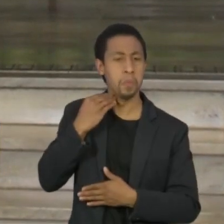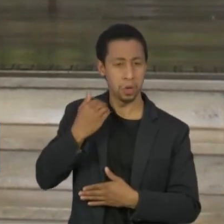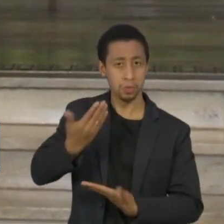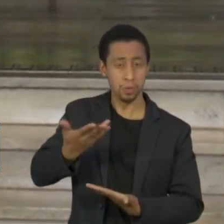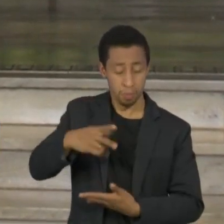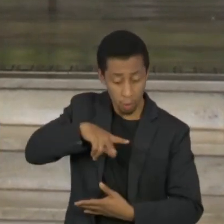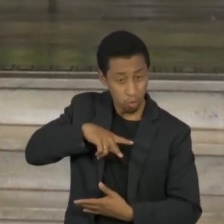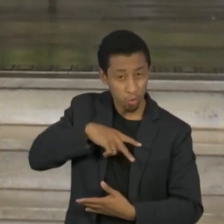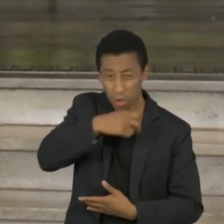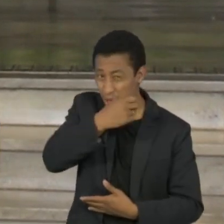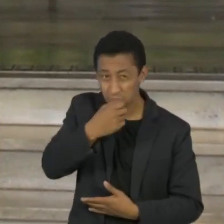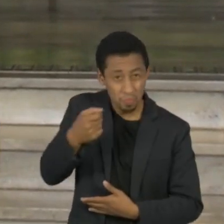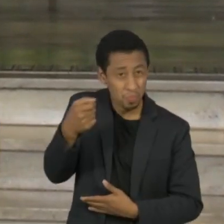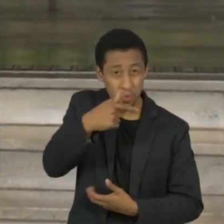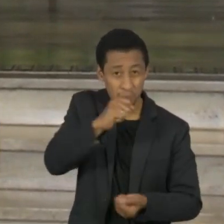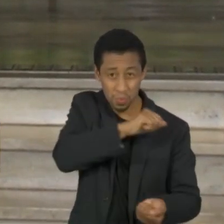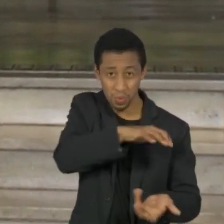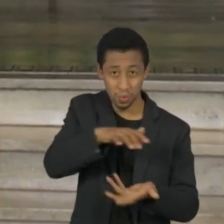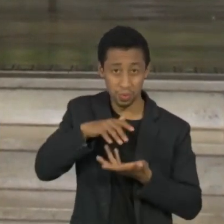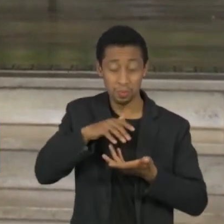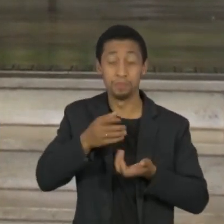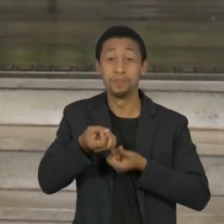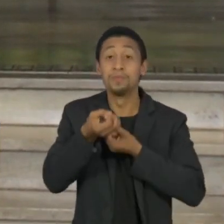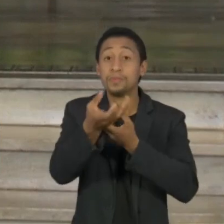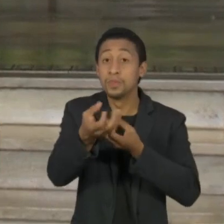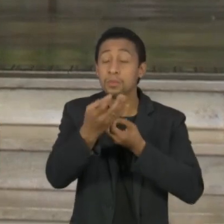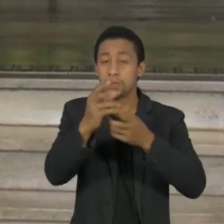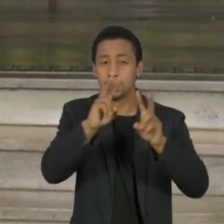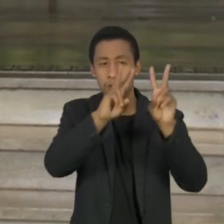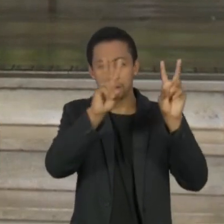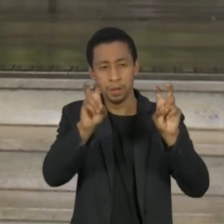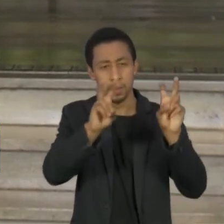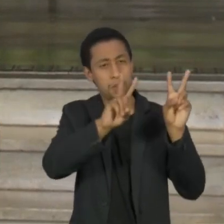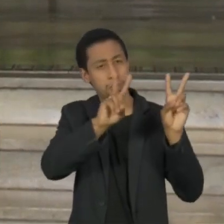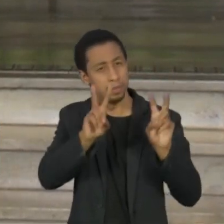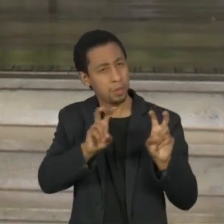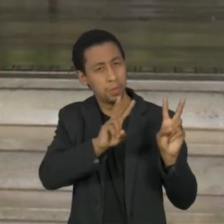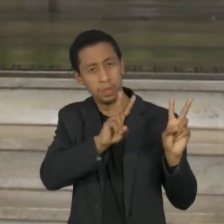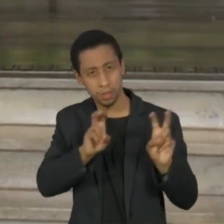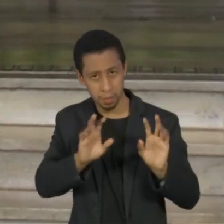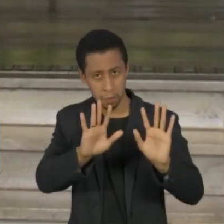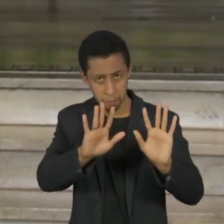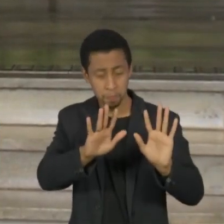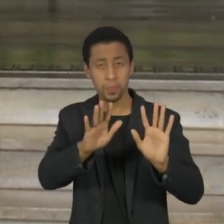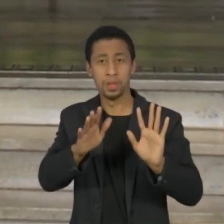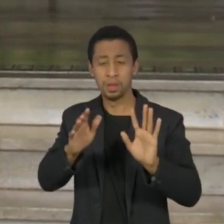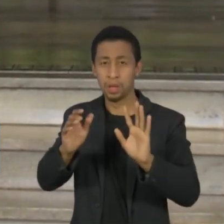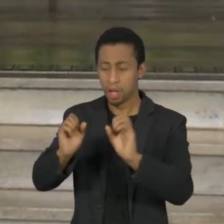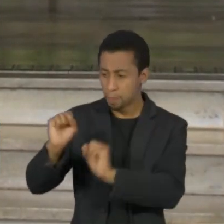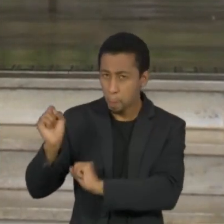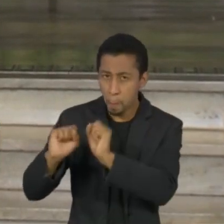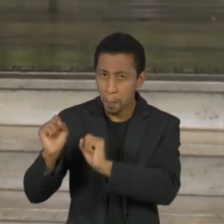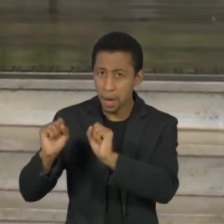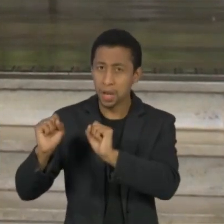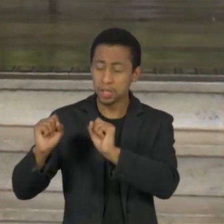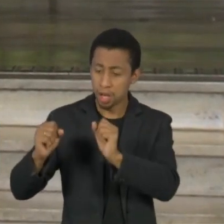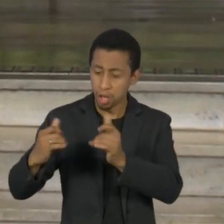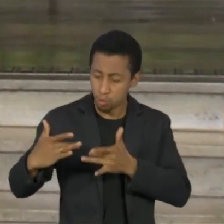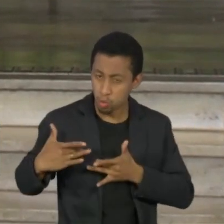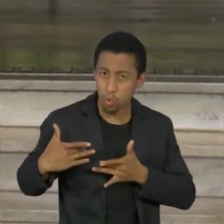falar sobre o primeiro tema que anunciamos aqui, essa conquista que superou R 1,3 bilhão